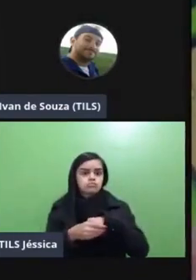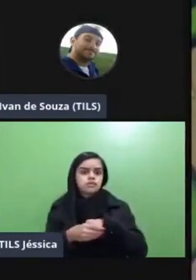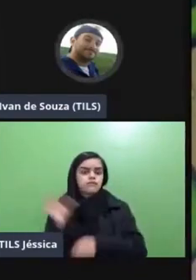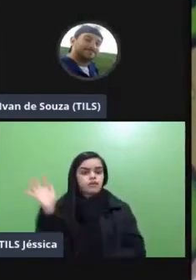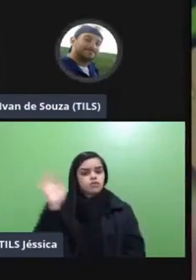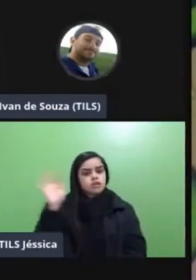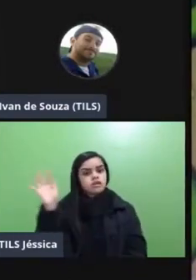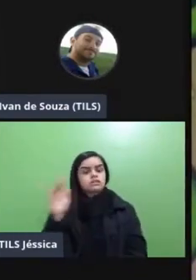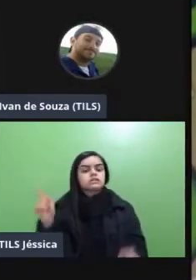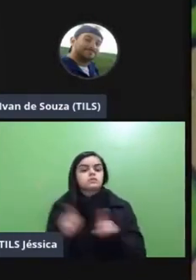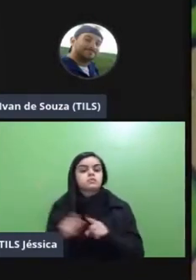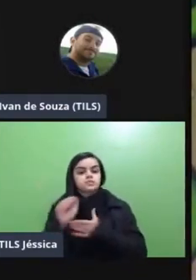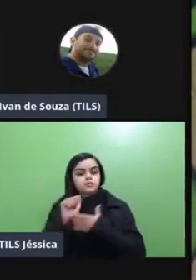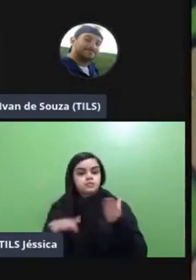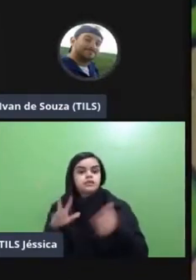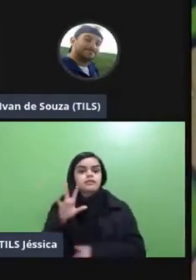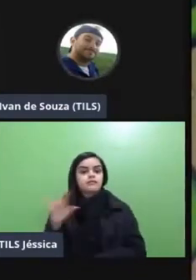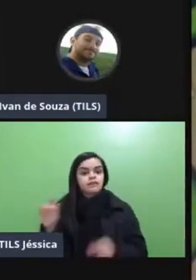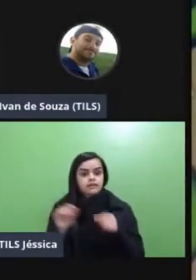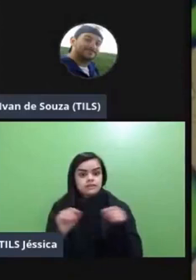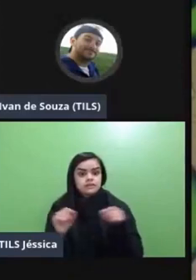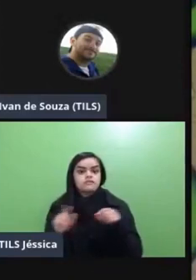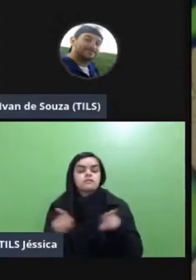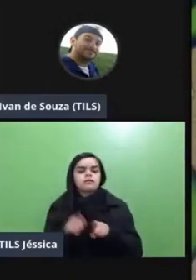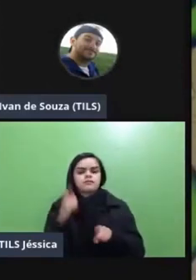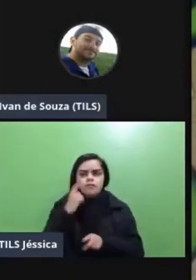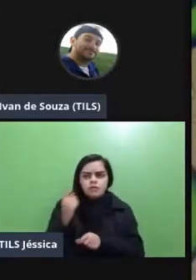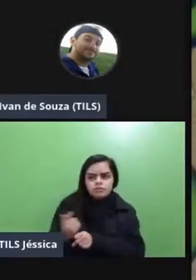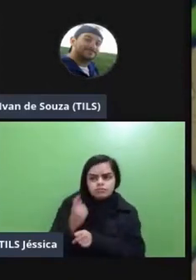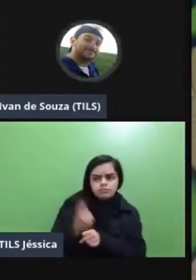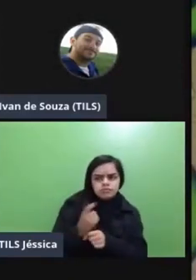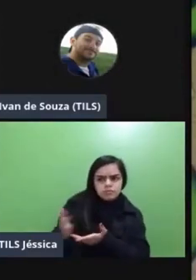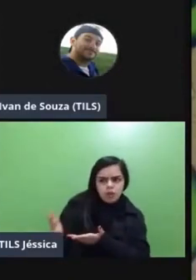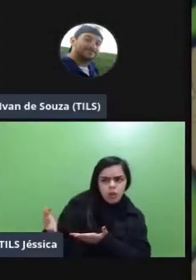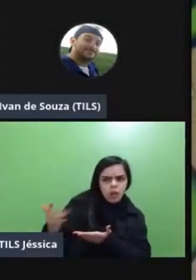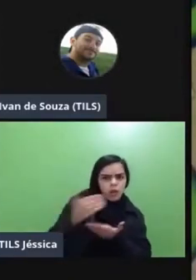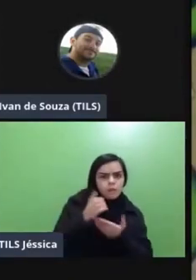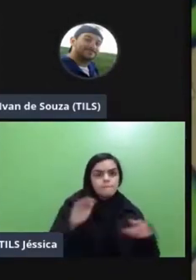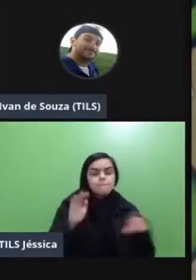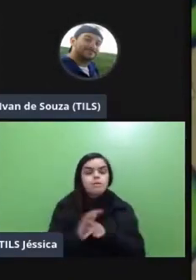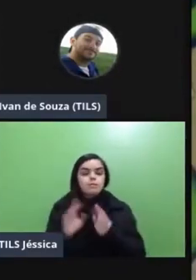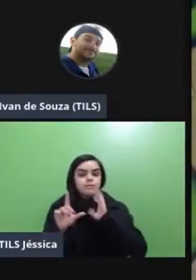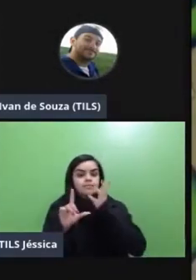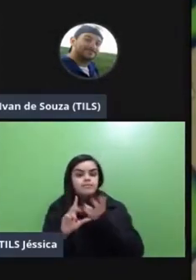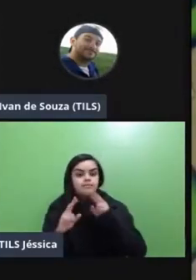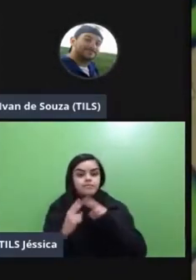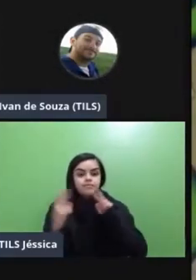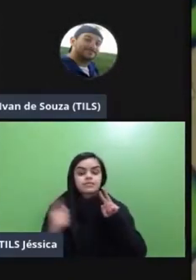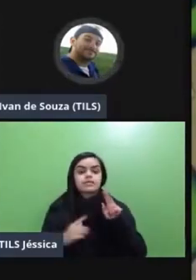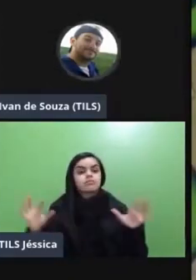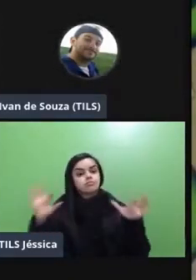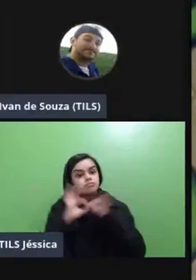atividades que os alunos vão fazendo ali eu vou coletando esses dados por meio da plataforma virtual né então sempre eu vou ter essa integração da